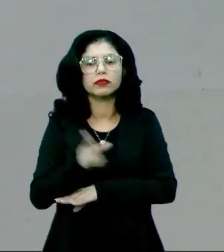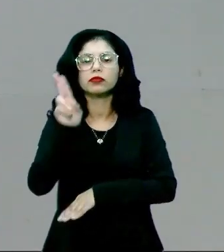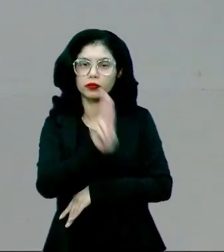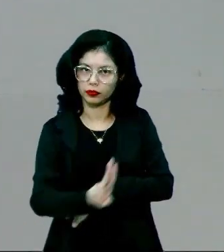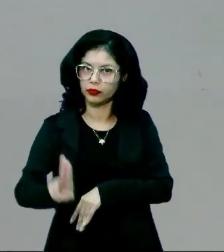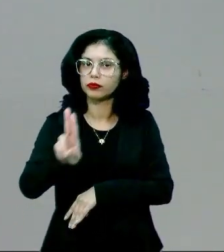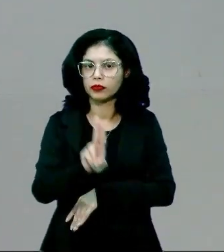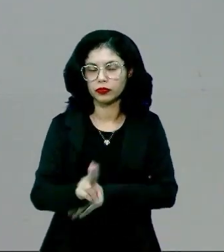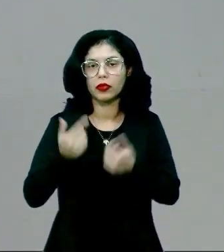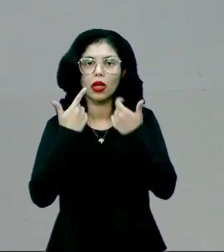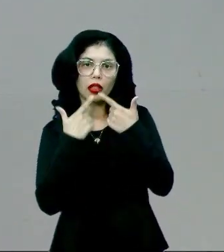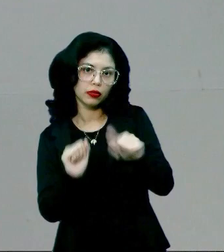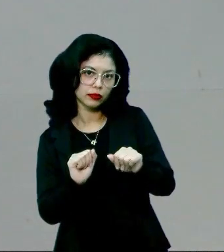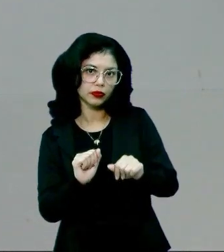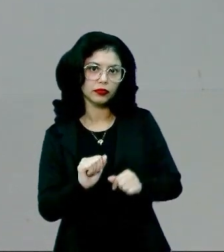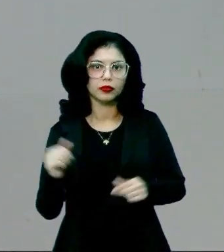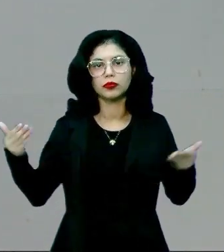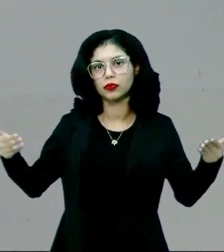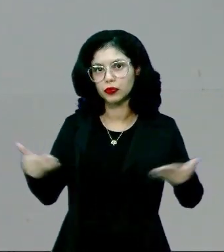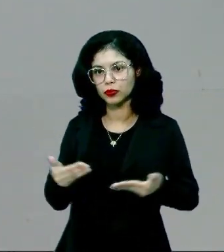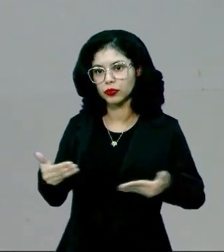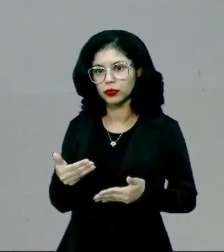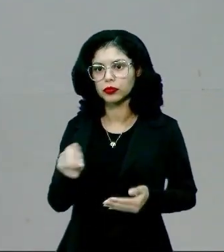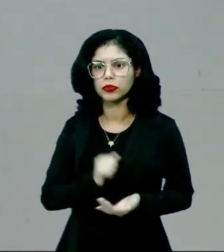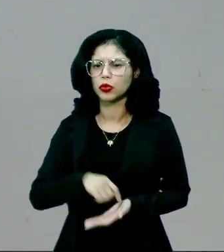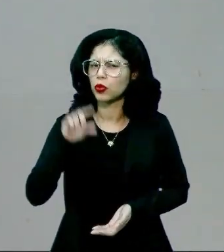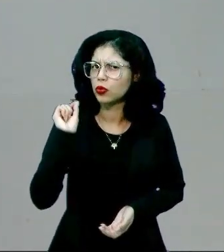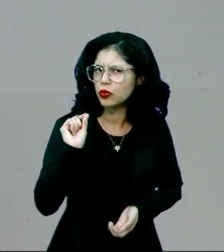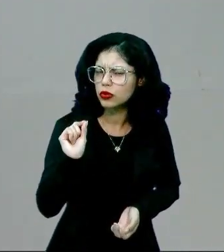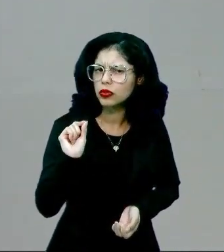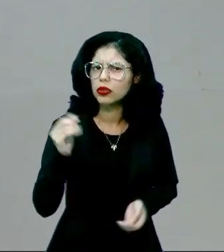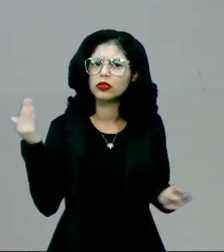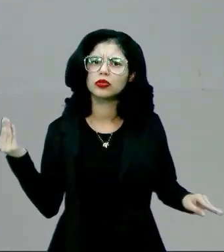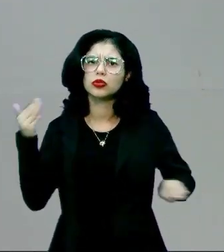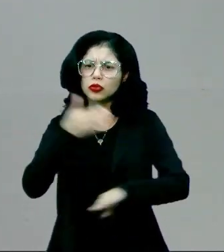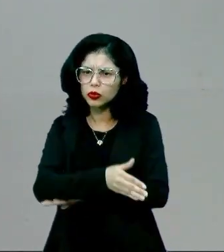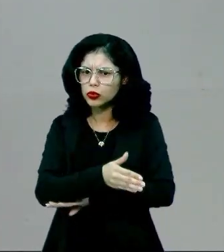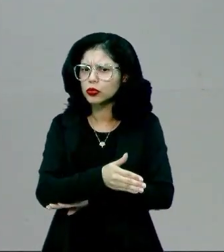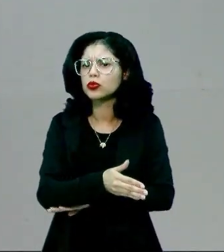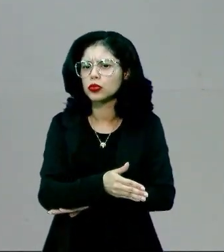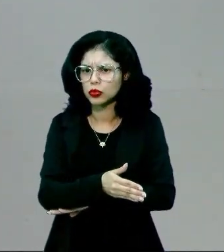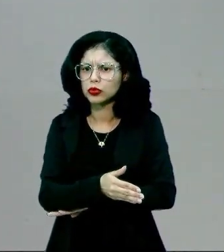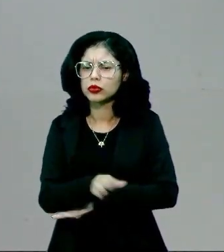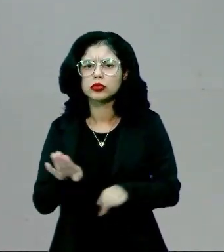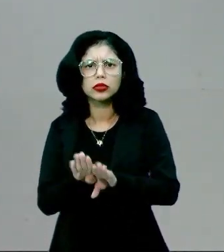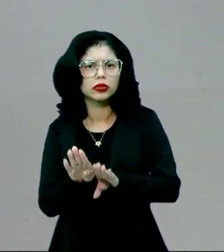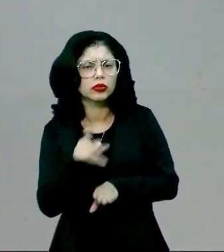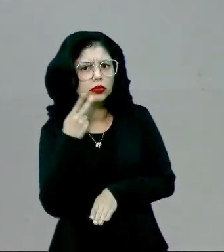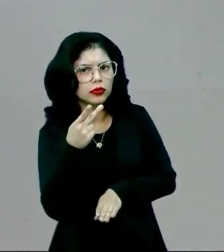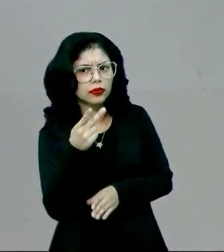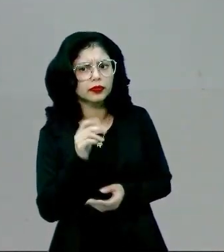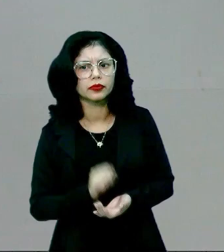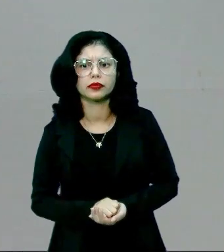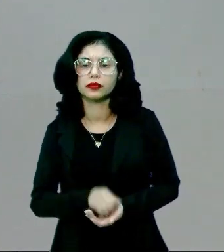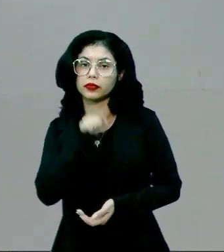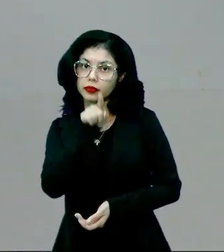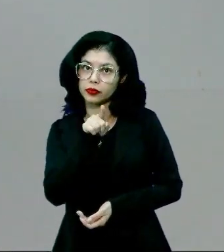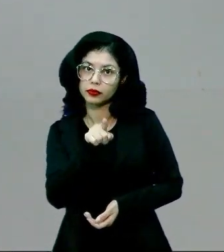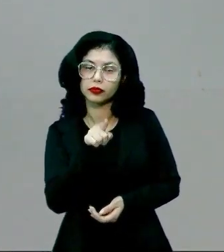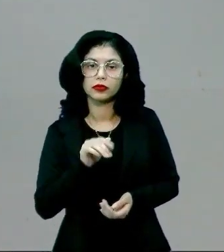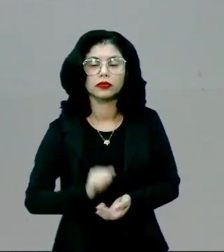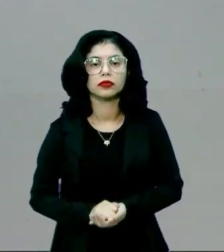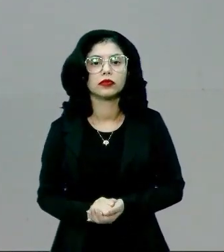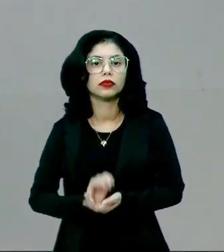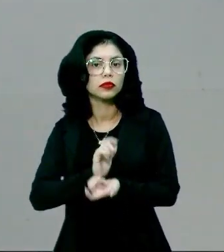utilizando a linguagem do hoje. O que é esse engajamento que tanto se fala? É você